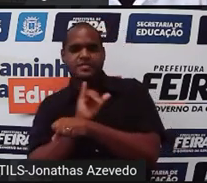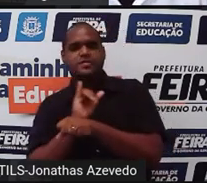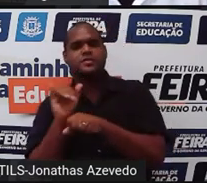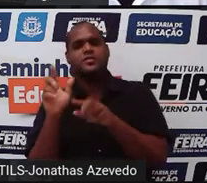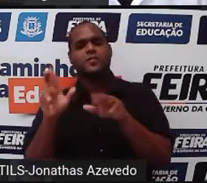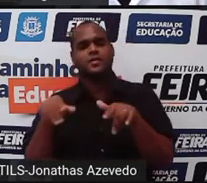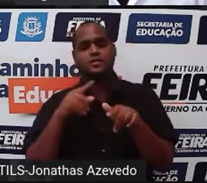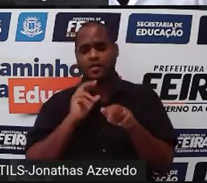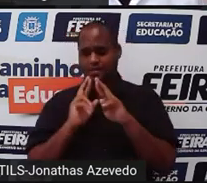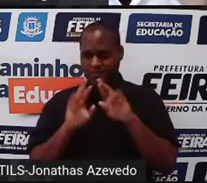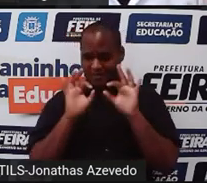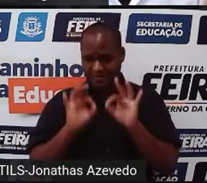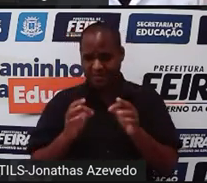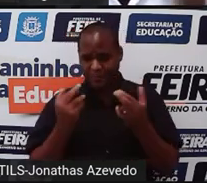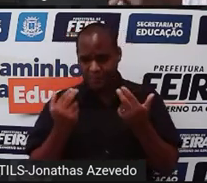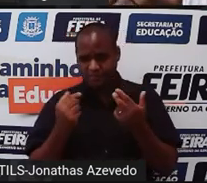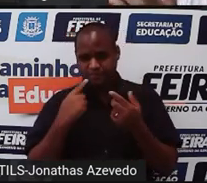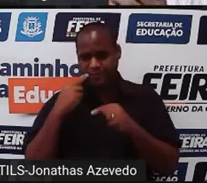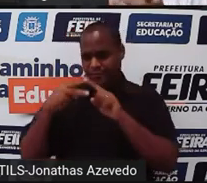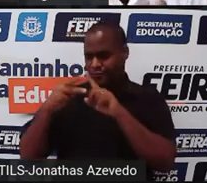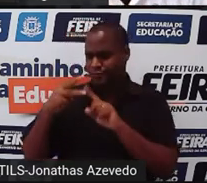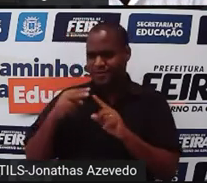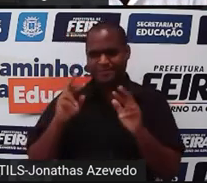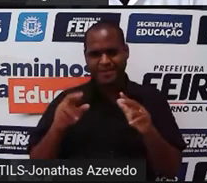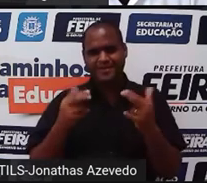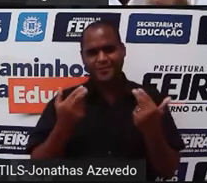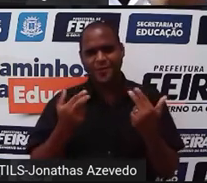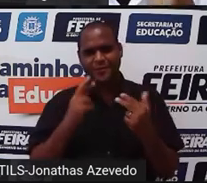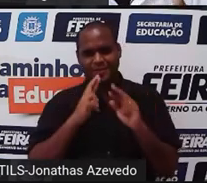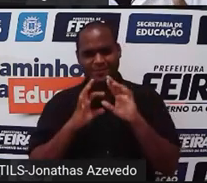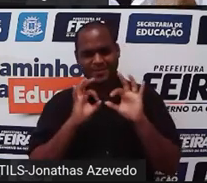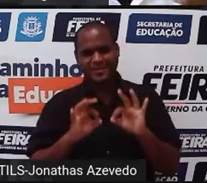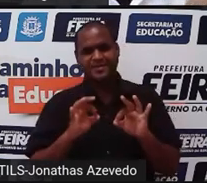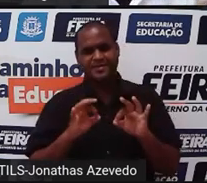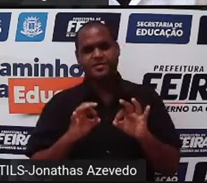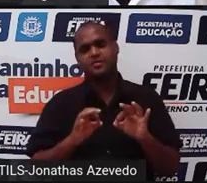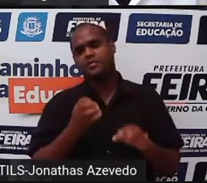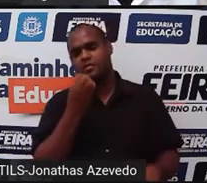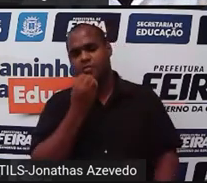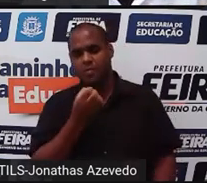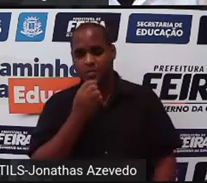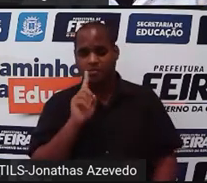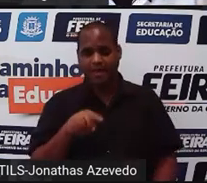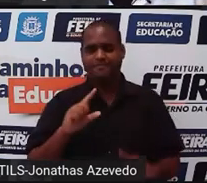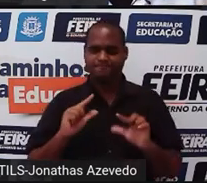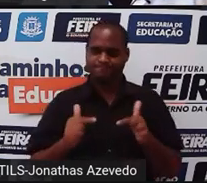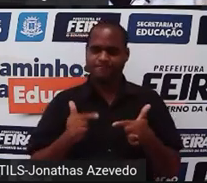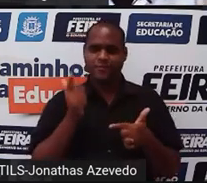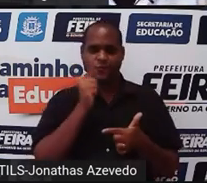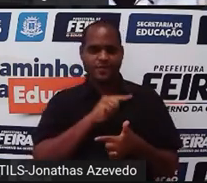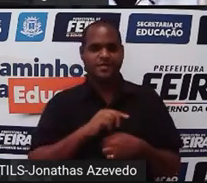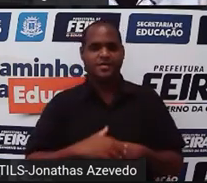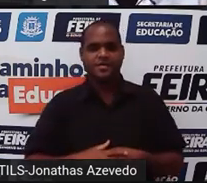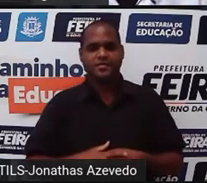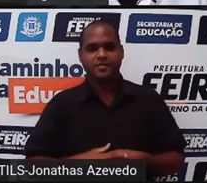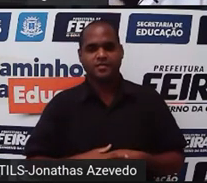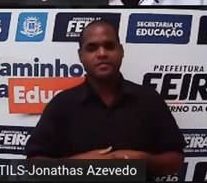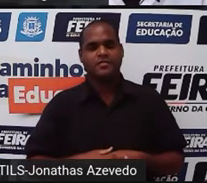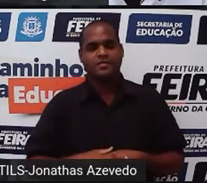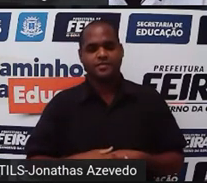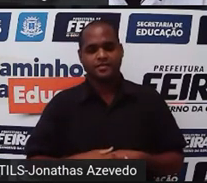resultado porque se eu usar duas formas e dá o mesmo resultado bom já é a garantia de que eu consegui resolver o problema olha só